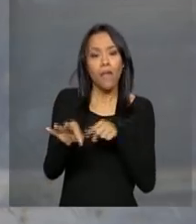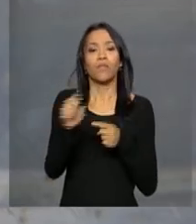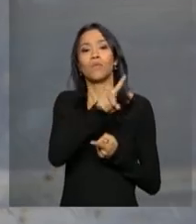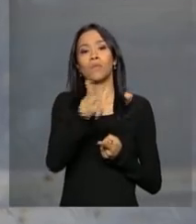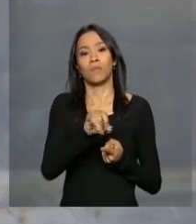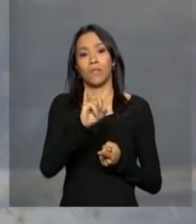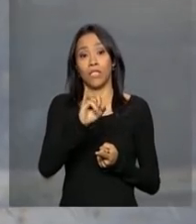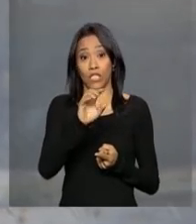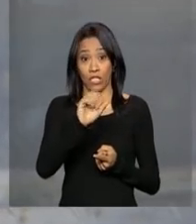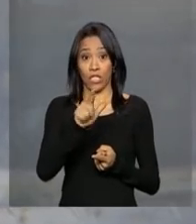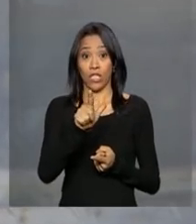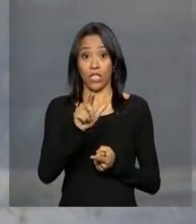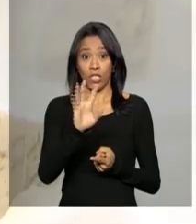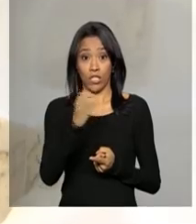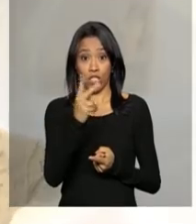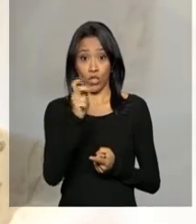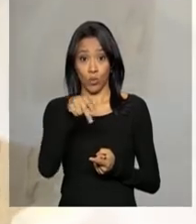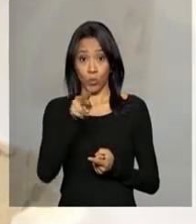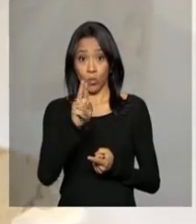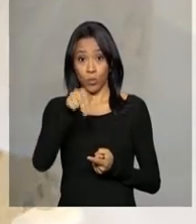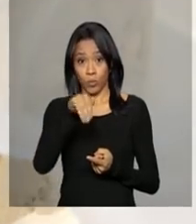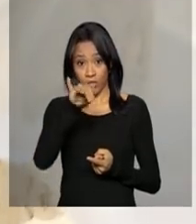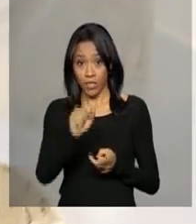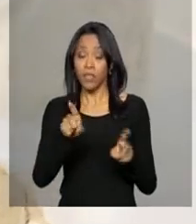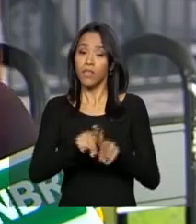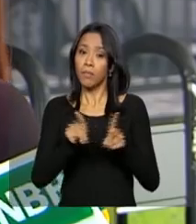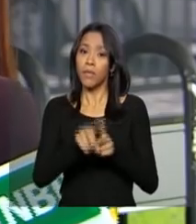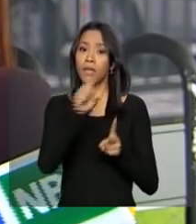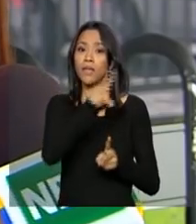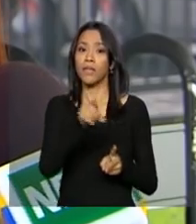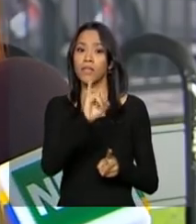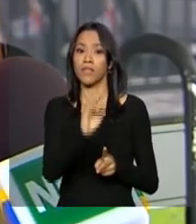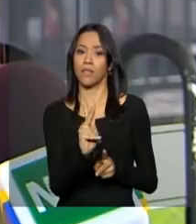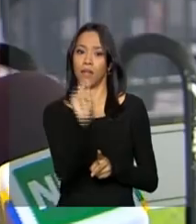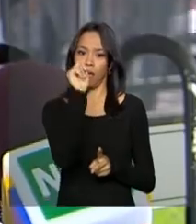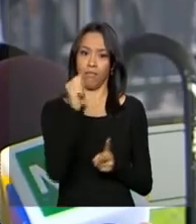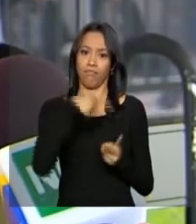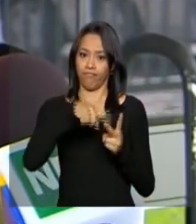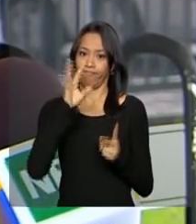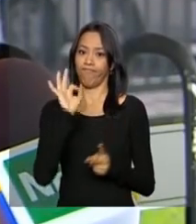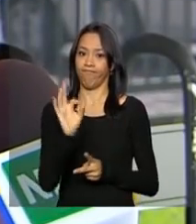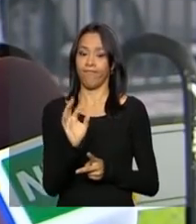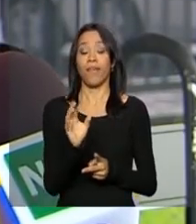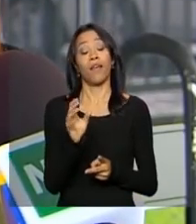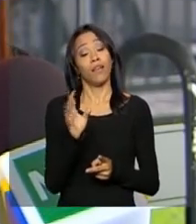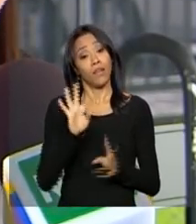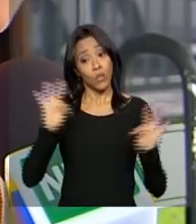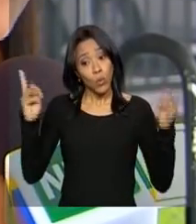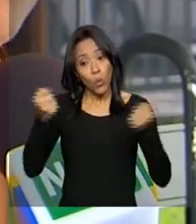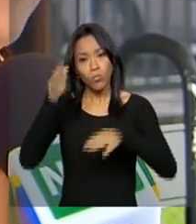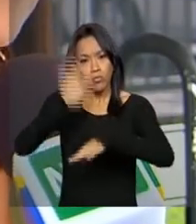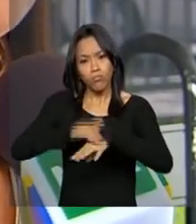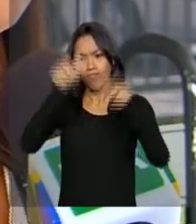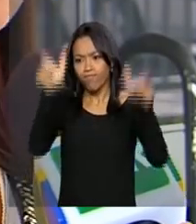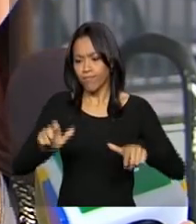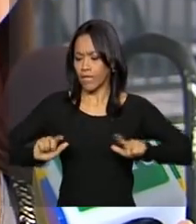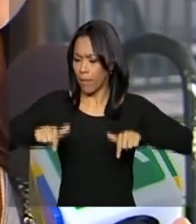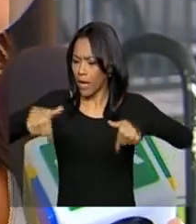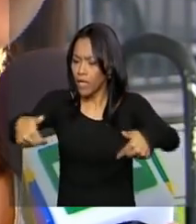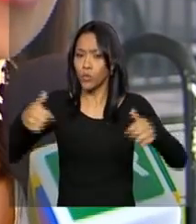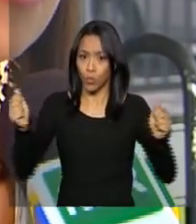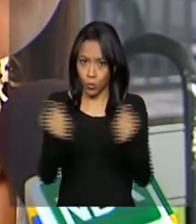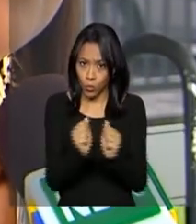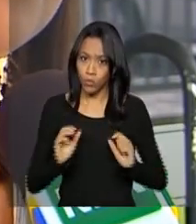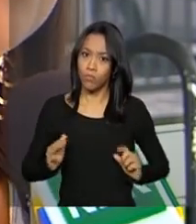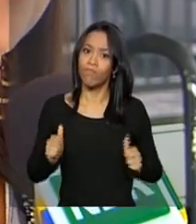transmissão da febre chikungunya e também do zika vírus. Todo mundo está fazendo a sua parte, porque aqui o nosso lema é juntos somos